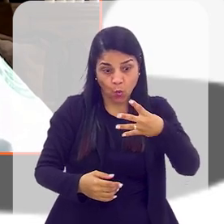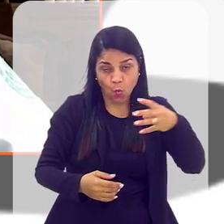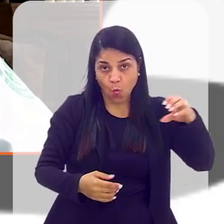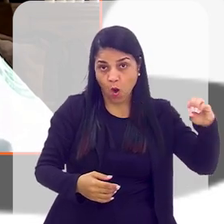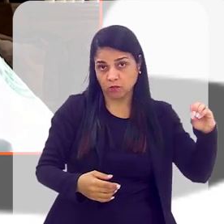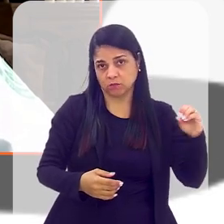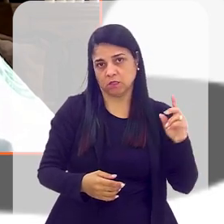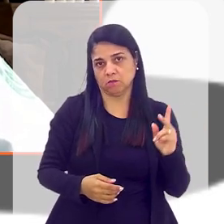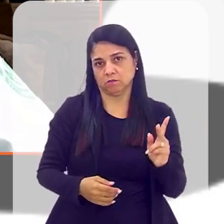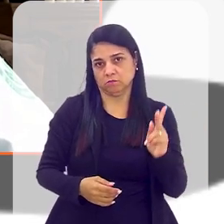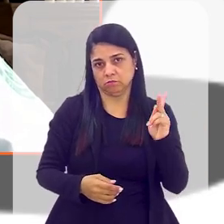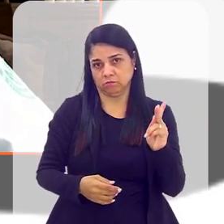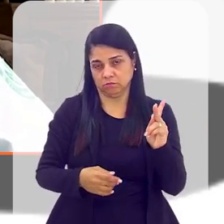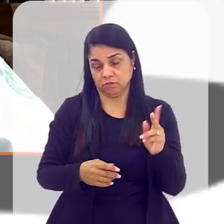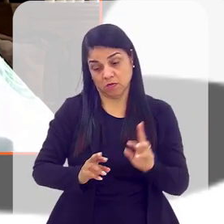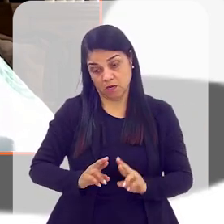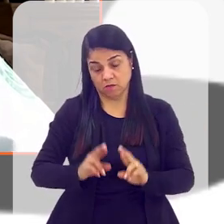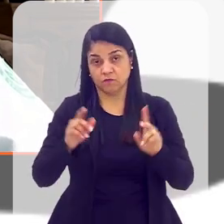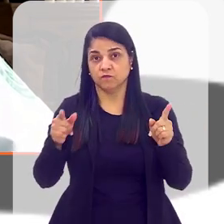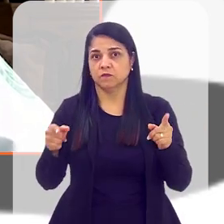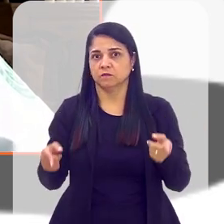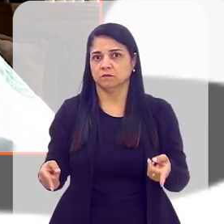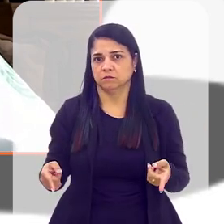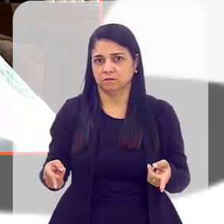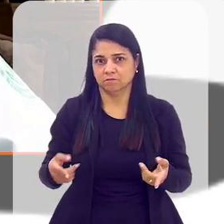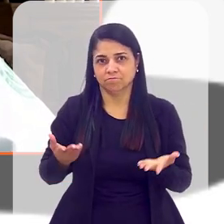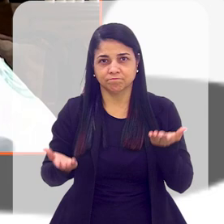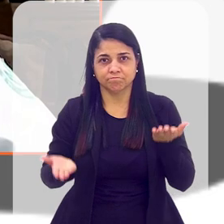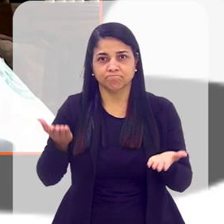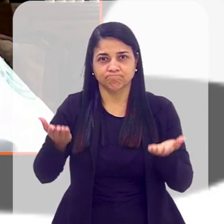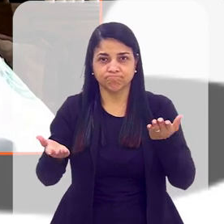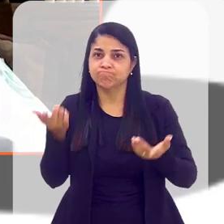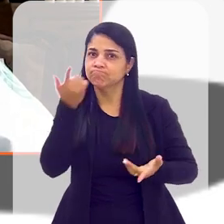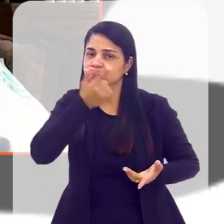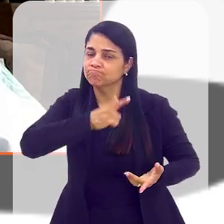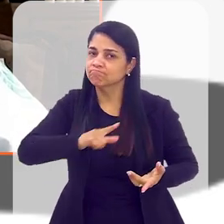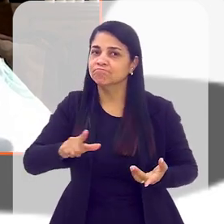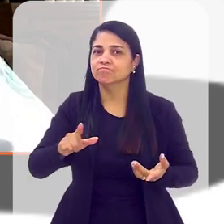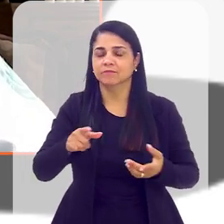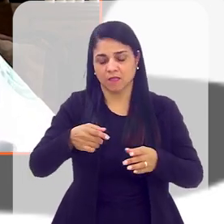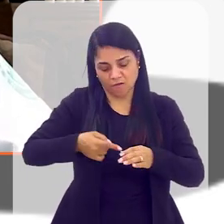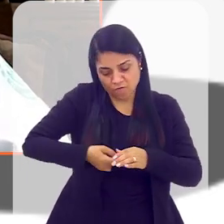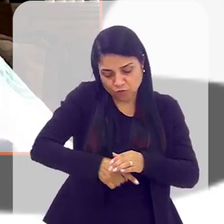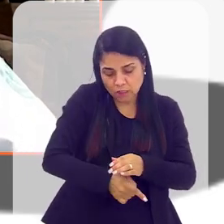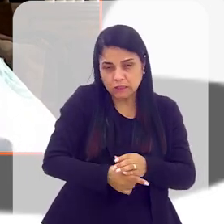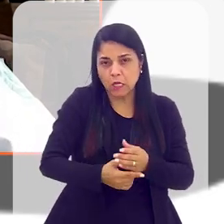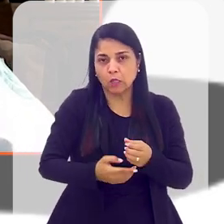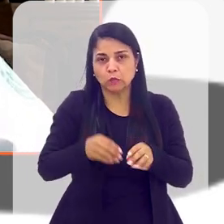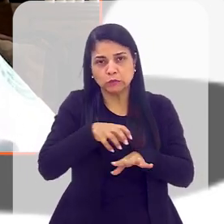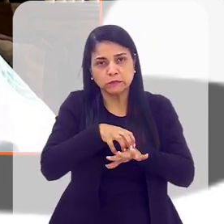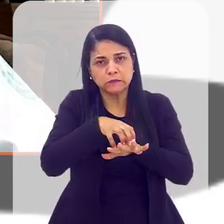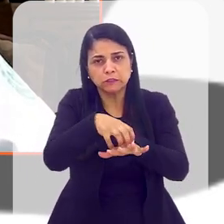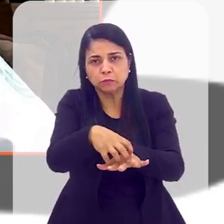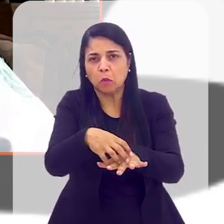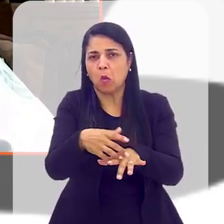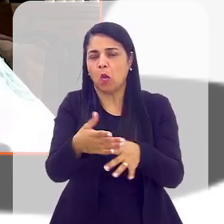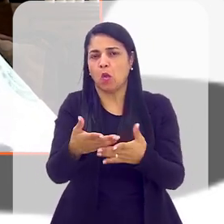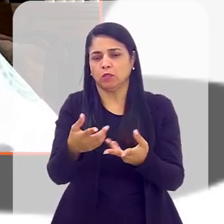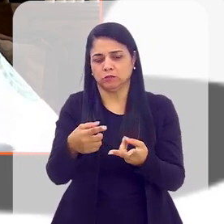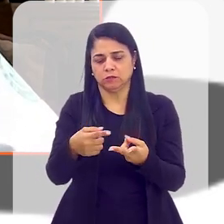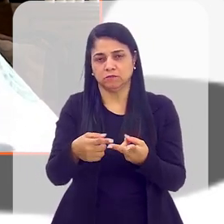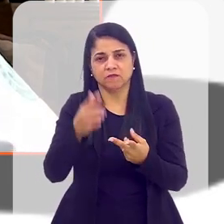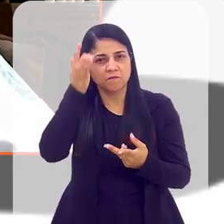de 10% do peso de uma parede de alvenaria. Isso aí ganha muito em logística, em fundação, em transporte.